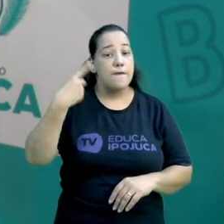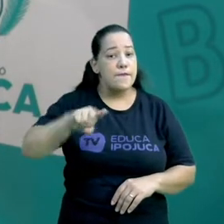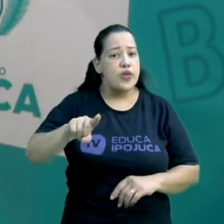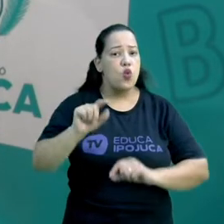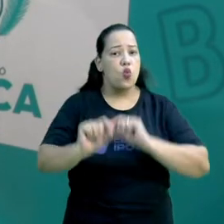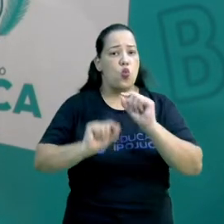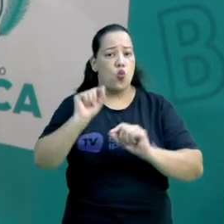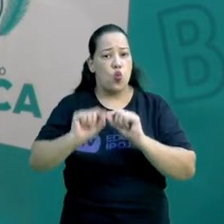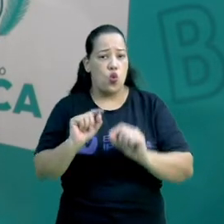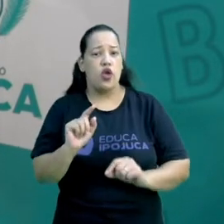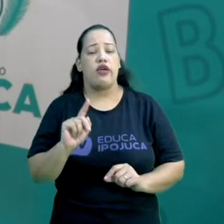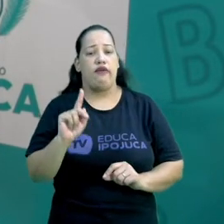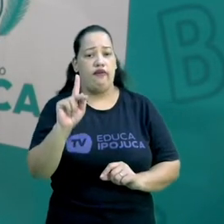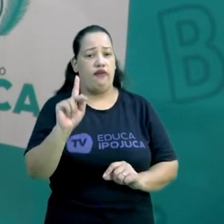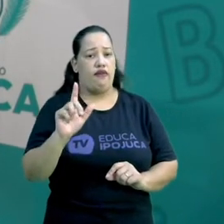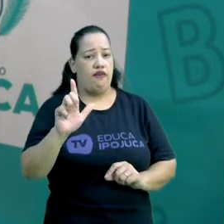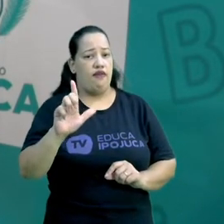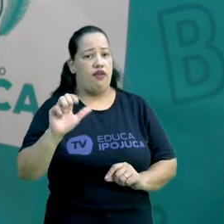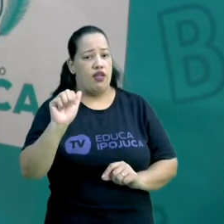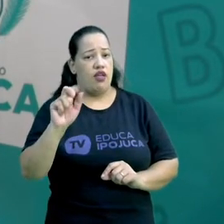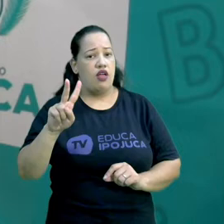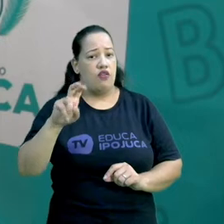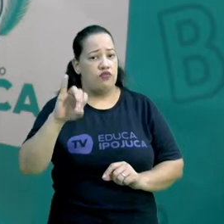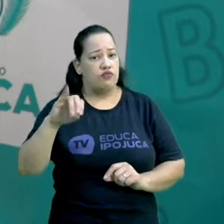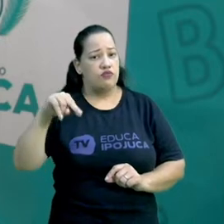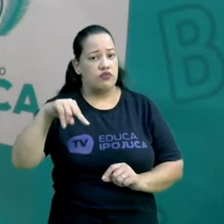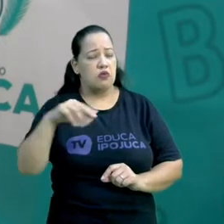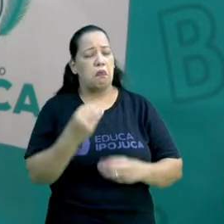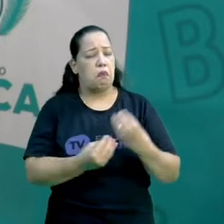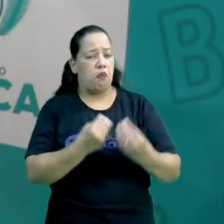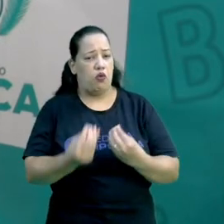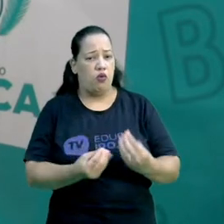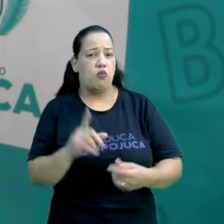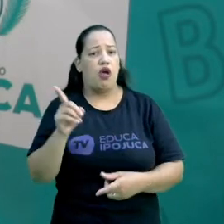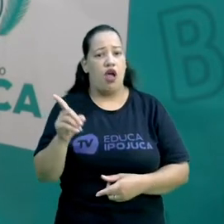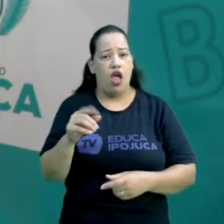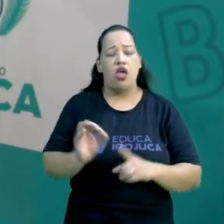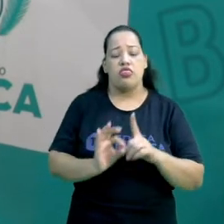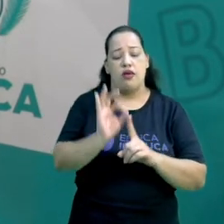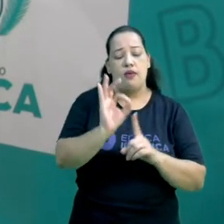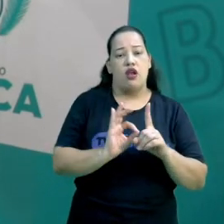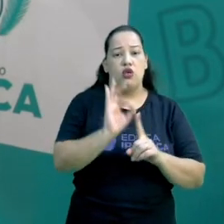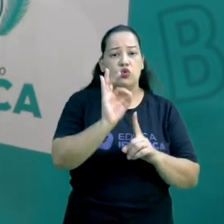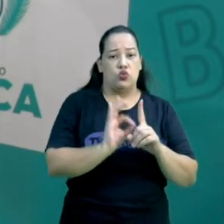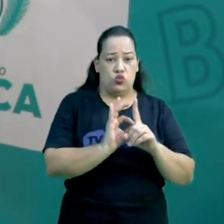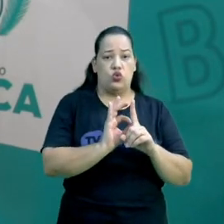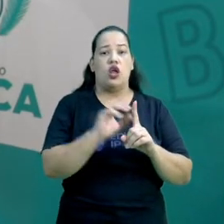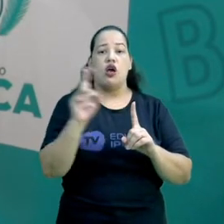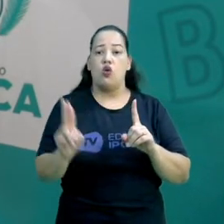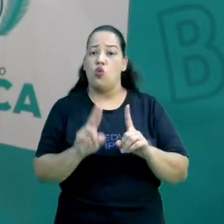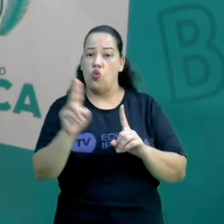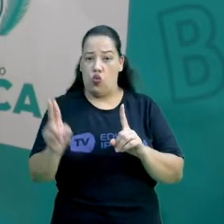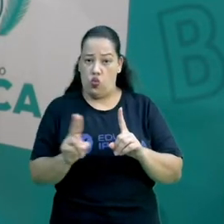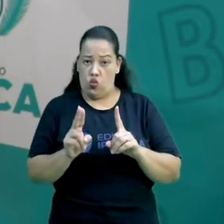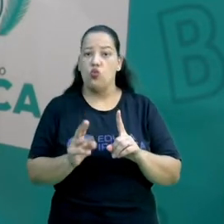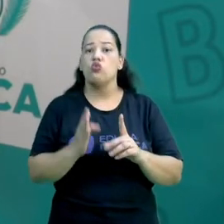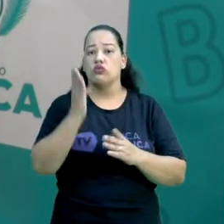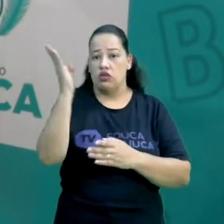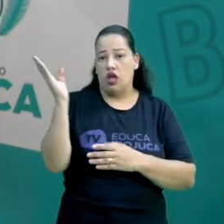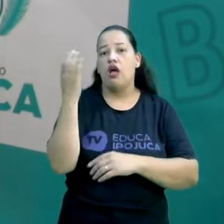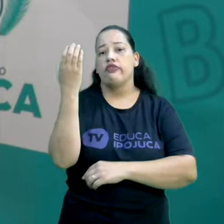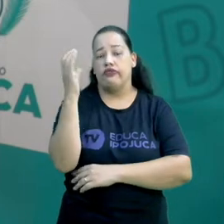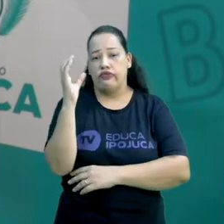que é Kelvin? Kelvin, ela é uma unidade de medida de temperatura que a gente usa especificamente no modo